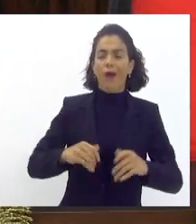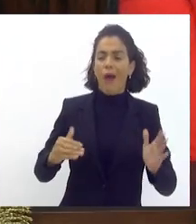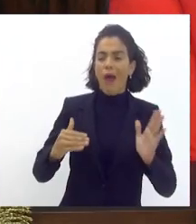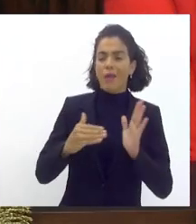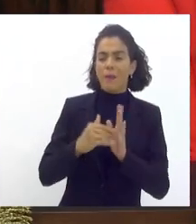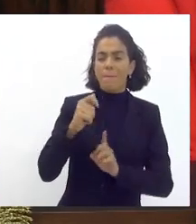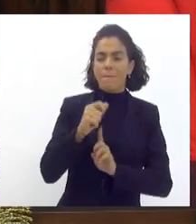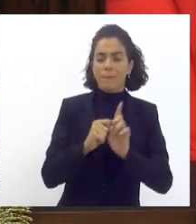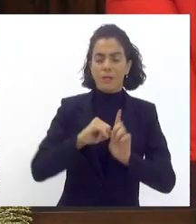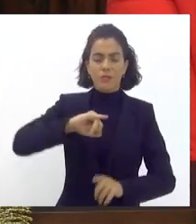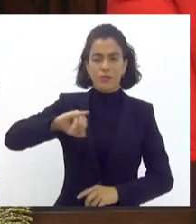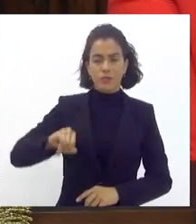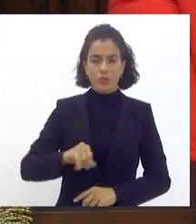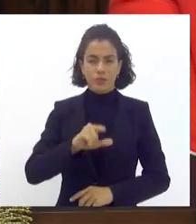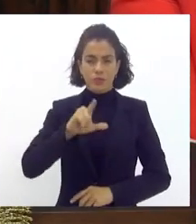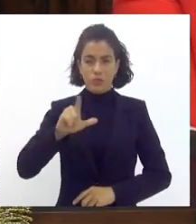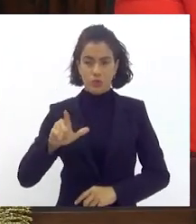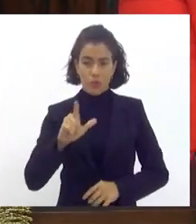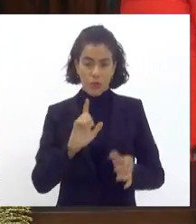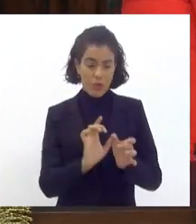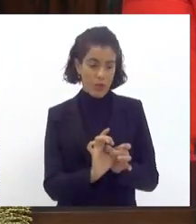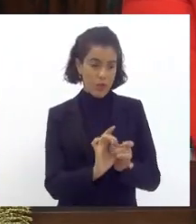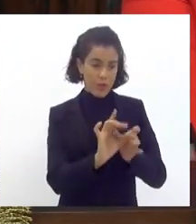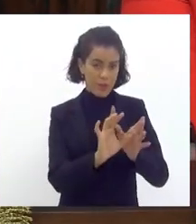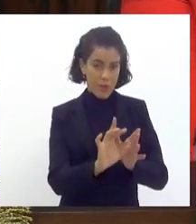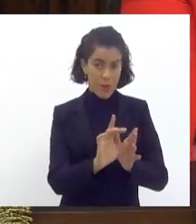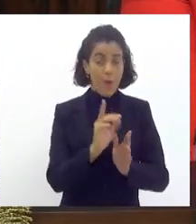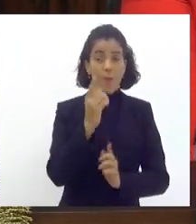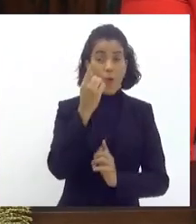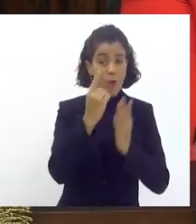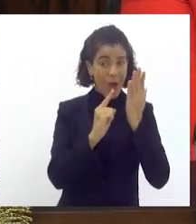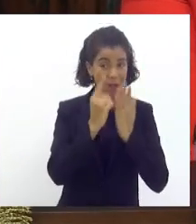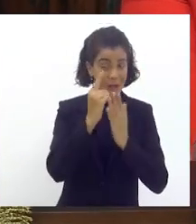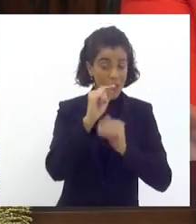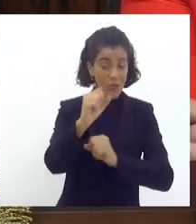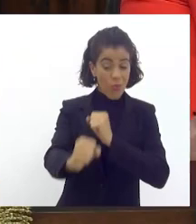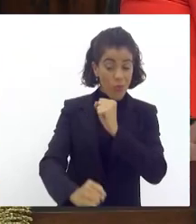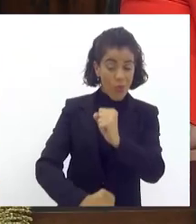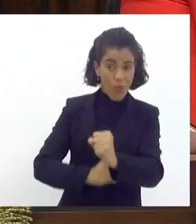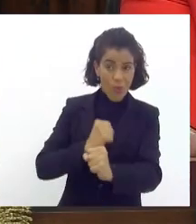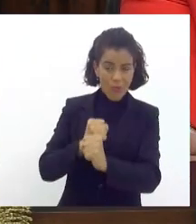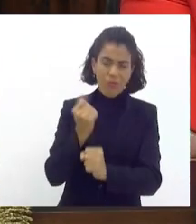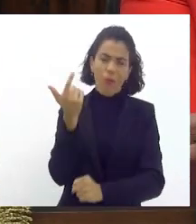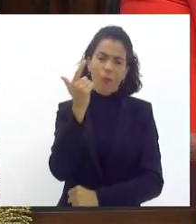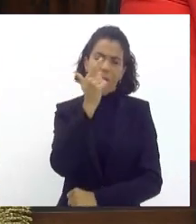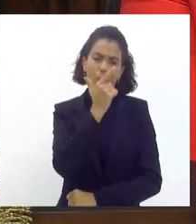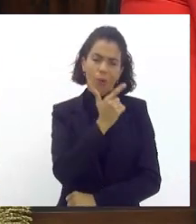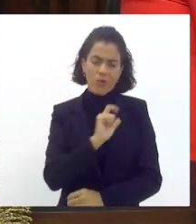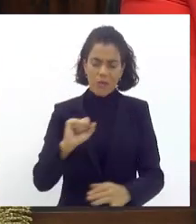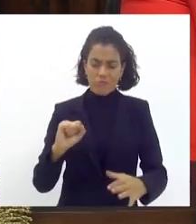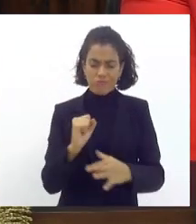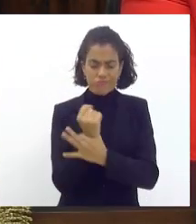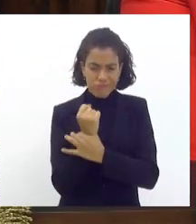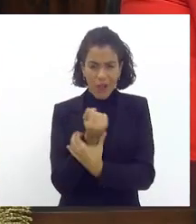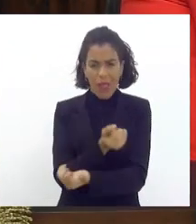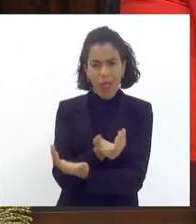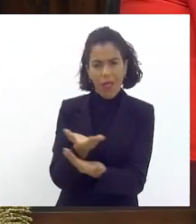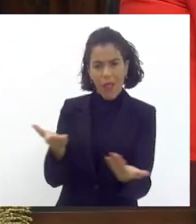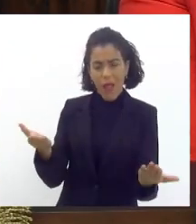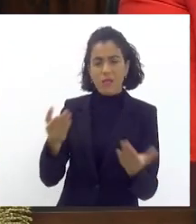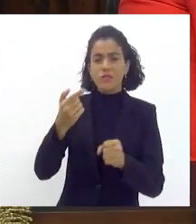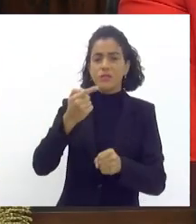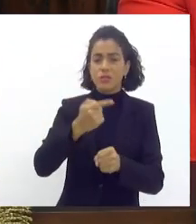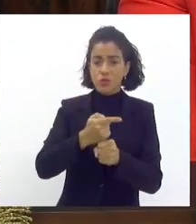mês de julho fazer a liberação para o carnaval do próximo ano então a gente consegue dar segurança às escolas do